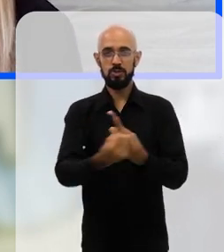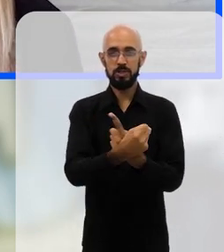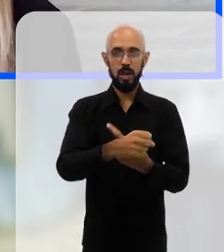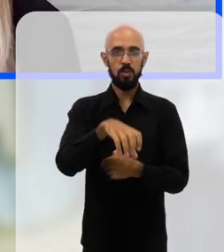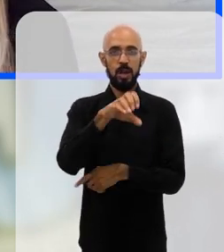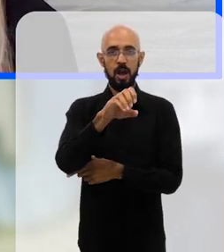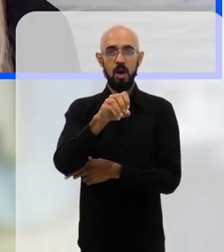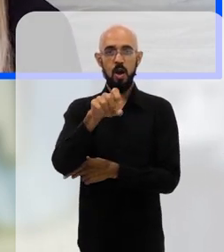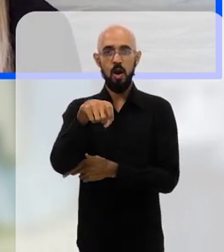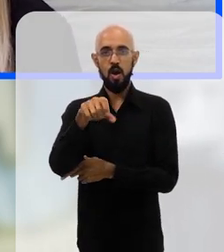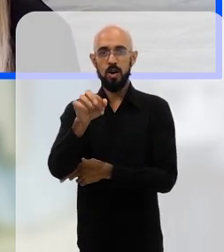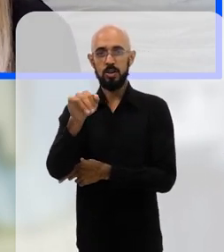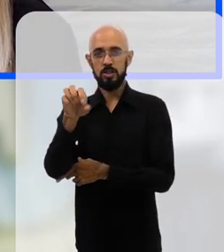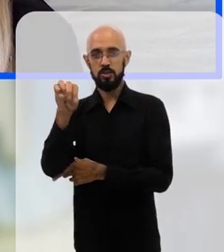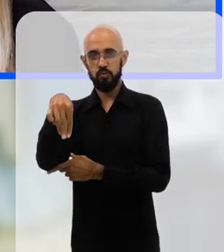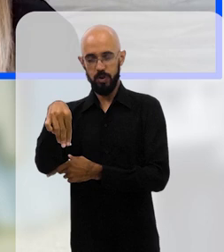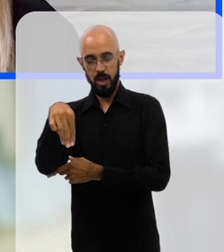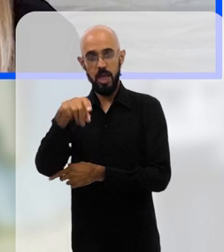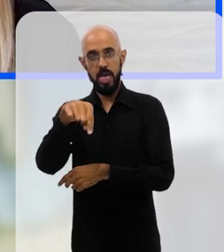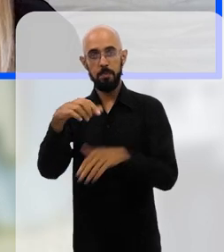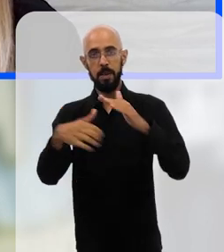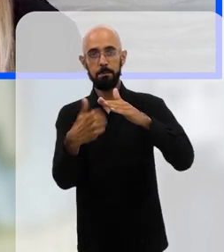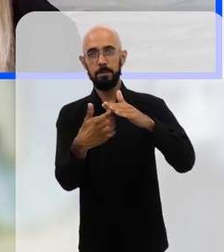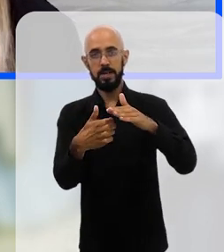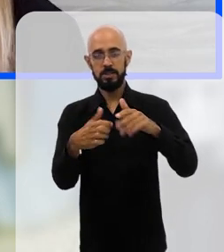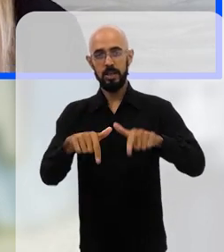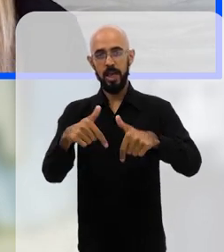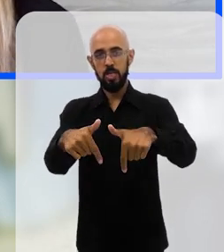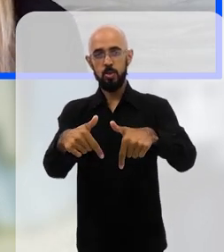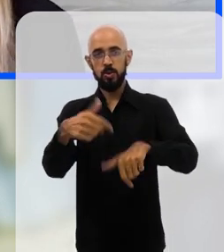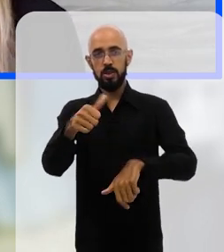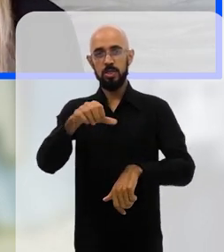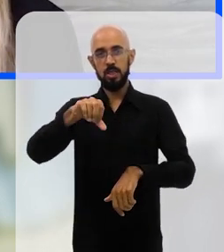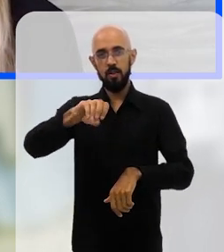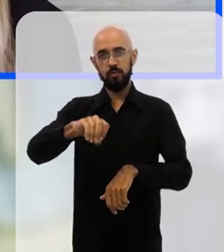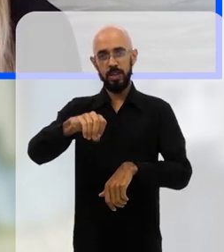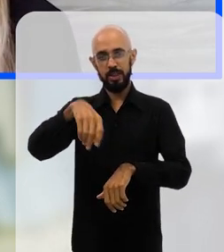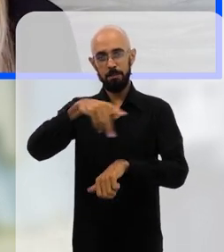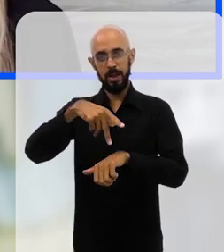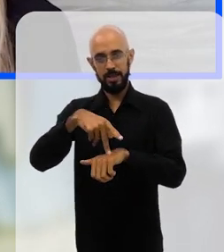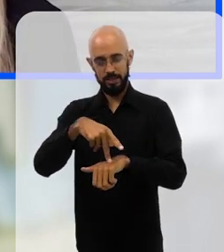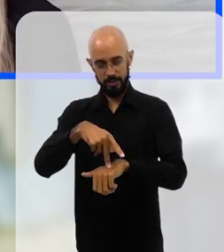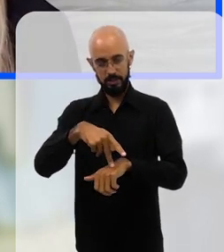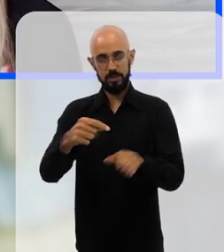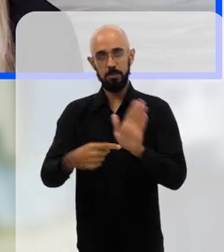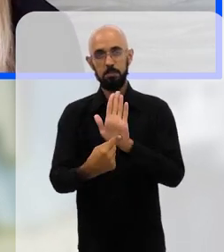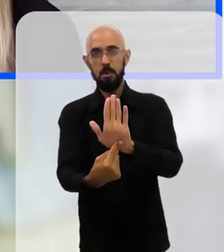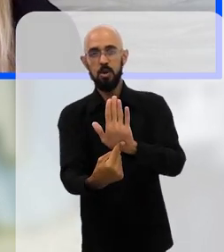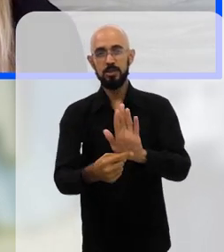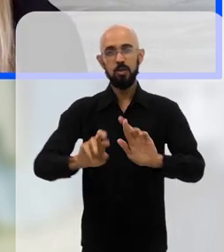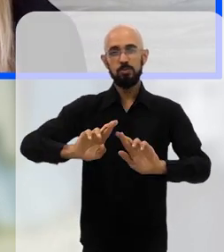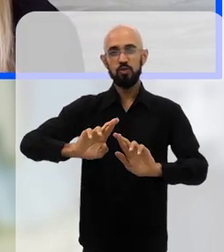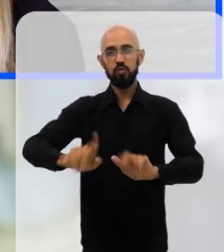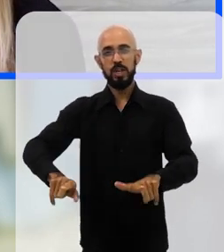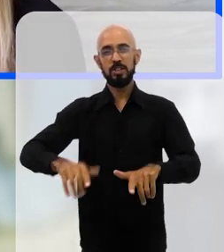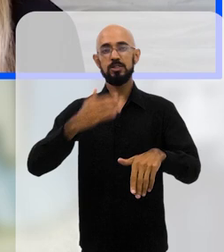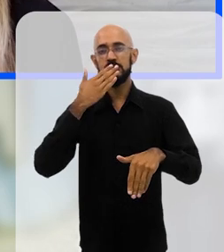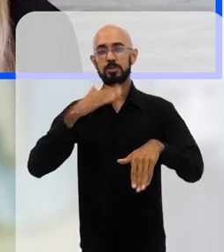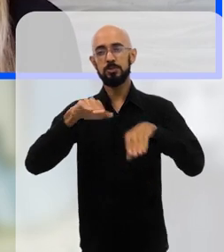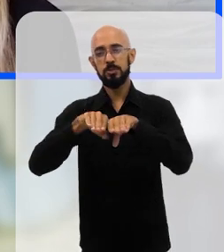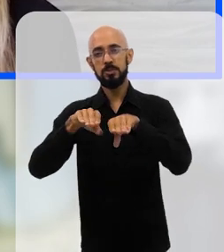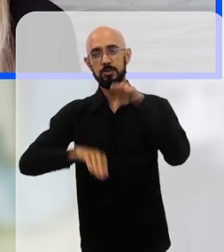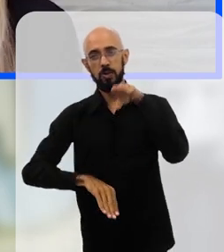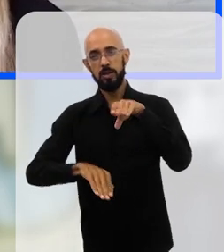Oxfam Brasil, ONG que atua em 90 países e que produziu um relatório apontando como diferentes tipos de